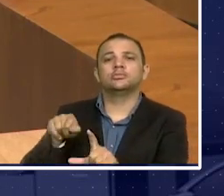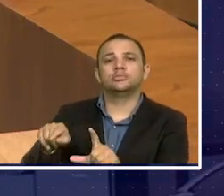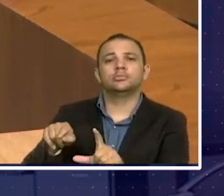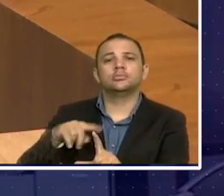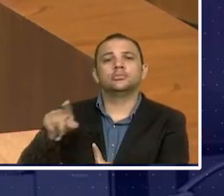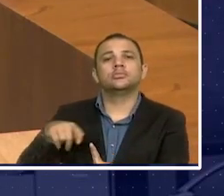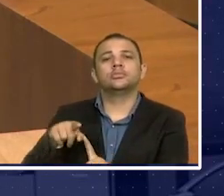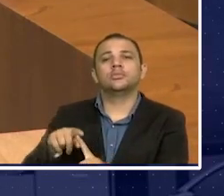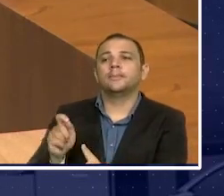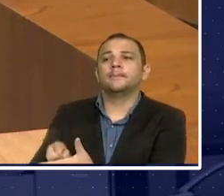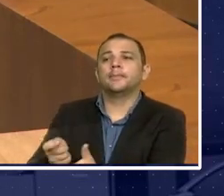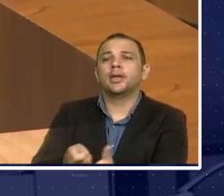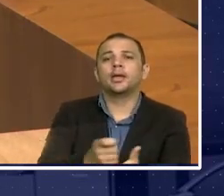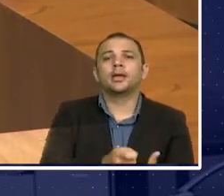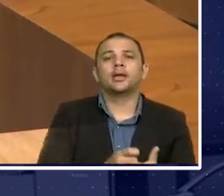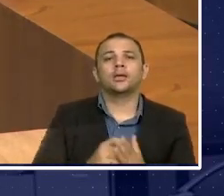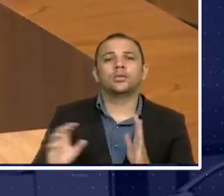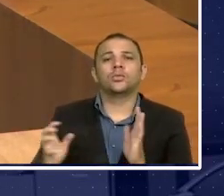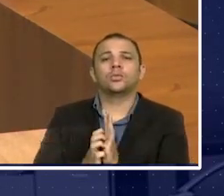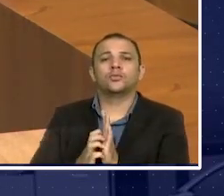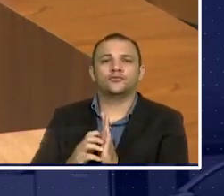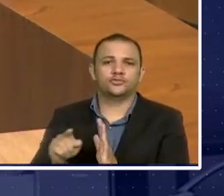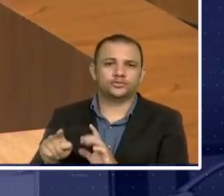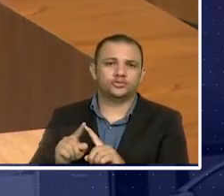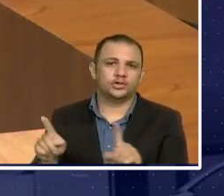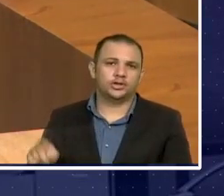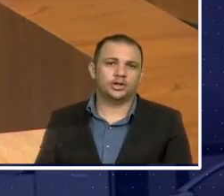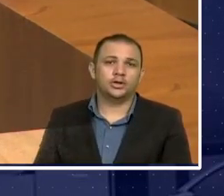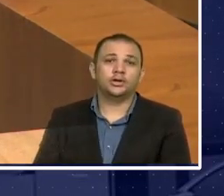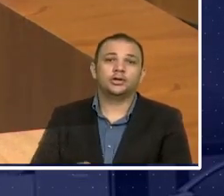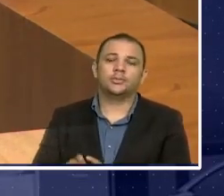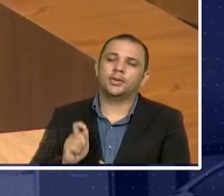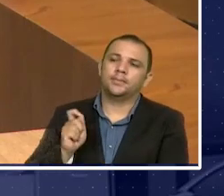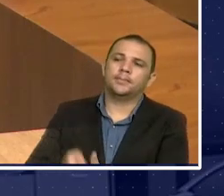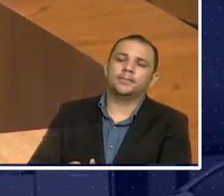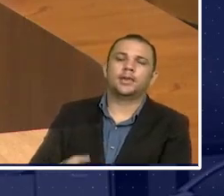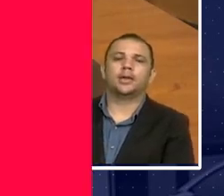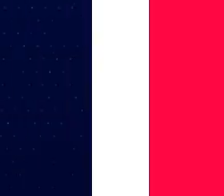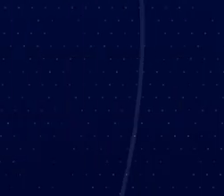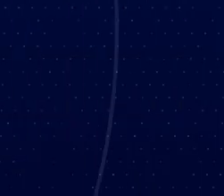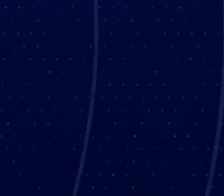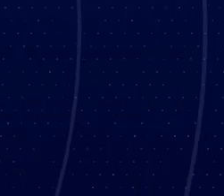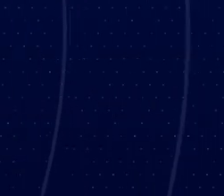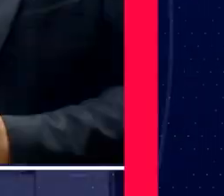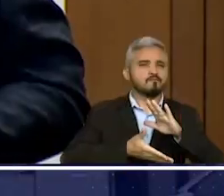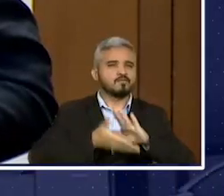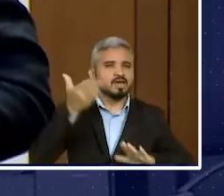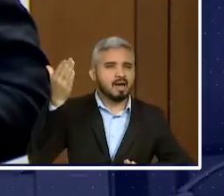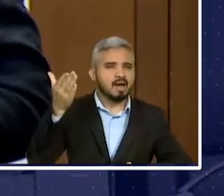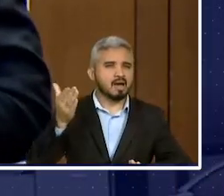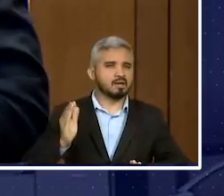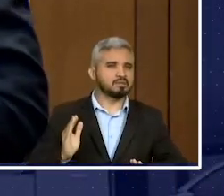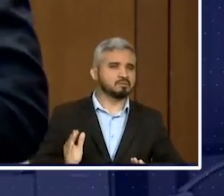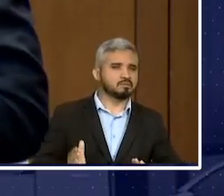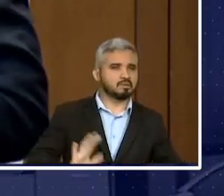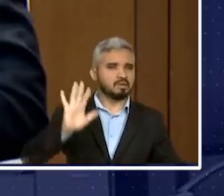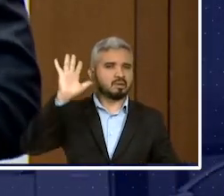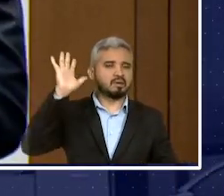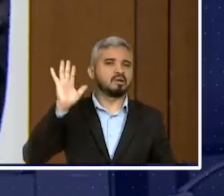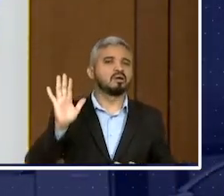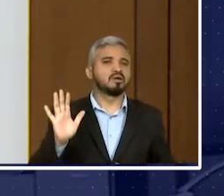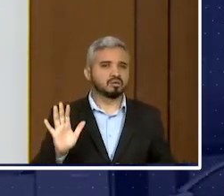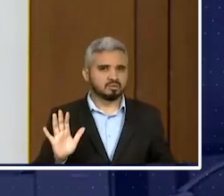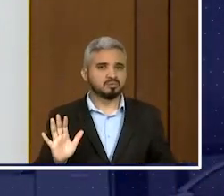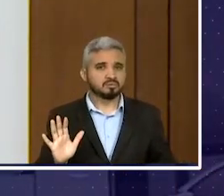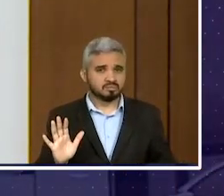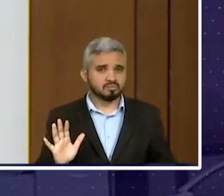reduz para 8% a alíquota da contribuição previdenciária das cidades. Ainda durante os trabalhos no plenário, o